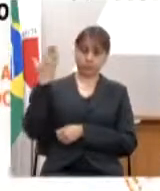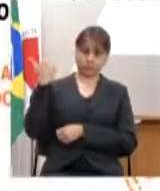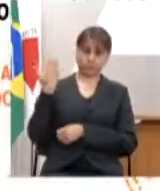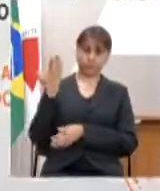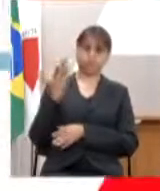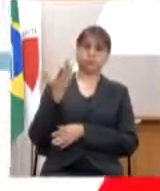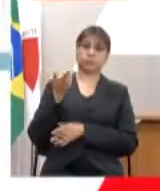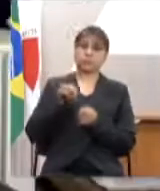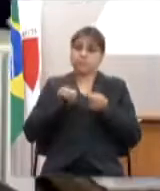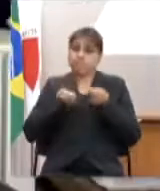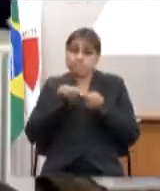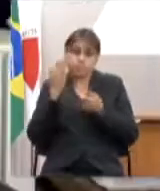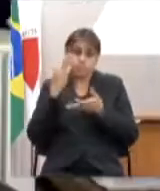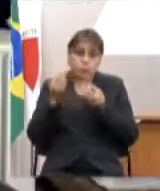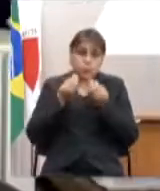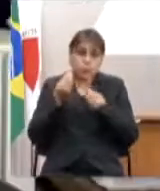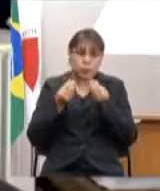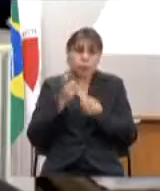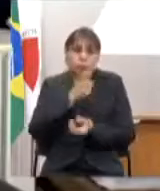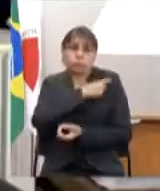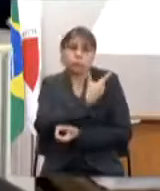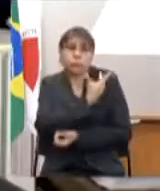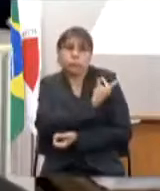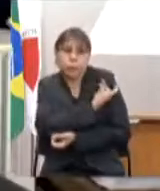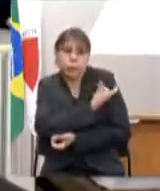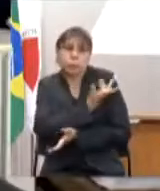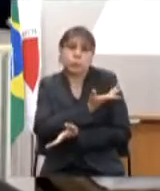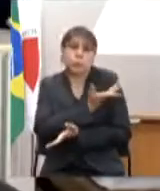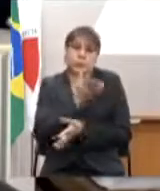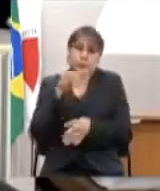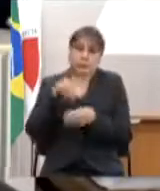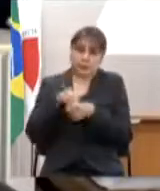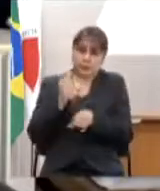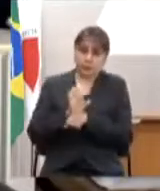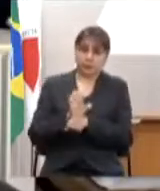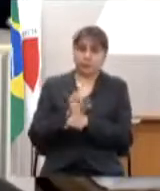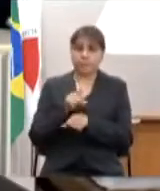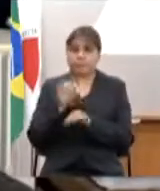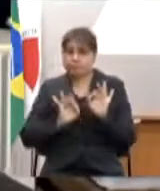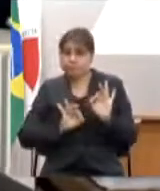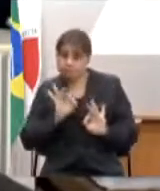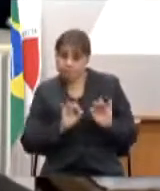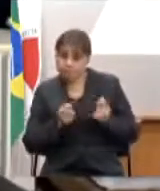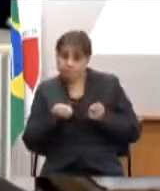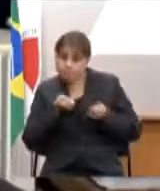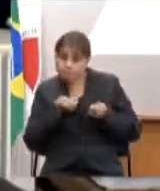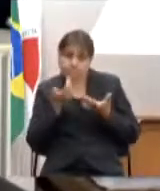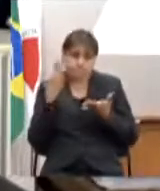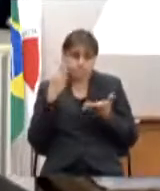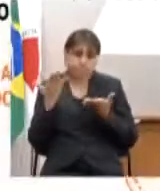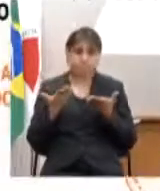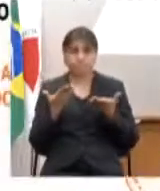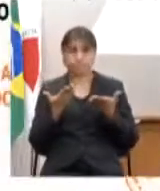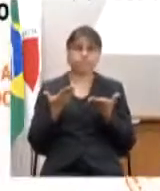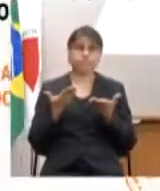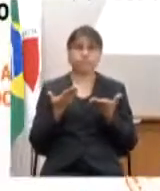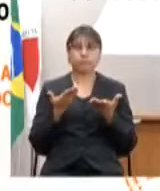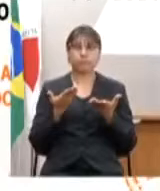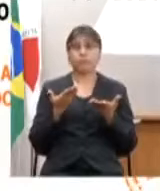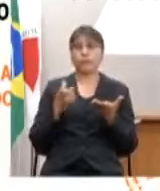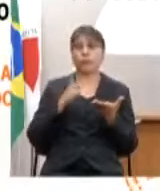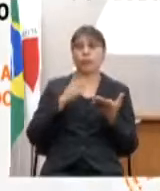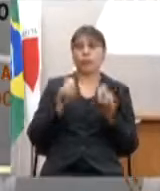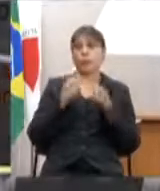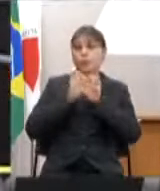relação à COVID no estado, esse plano de contingência ele traz consigo a